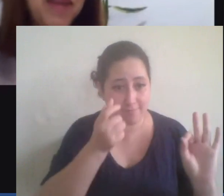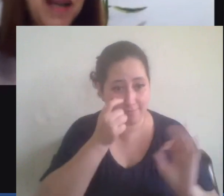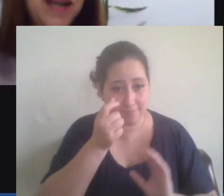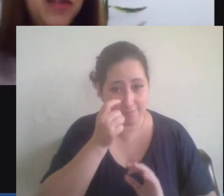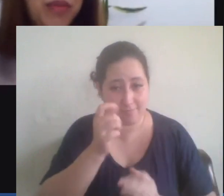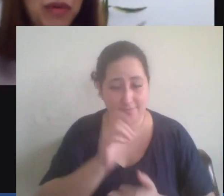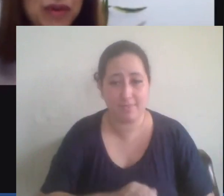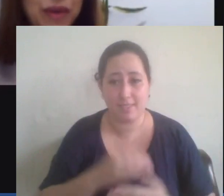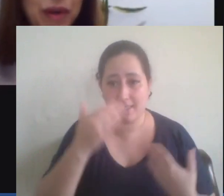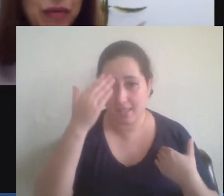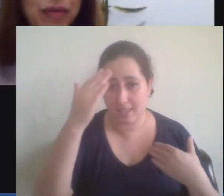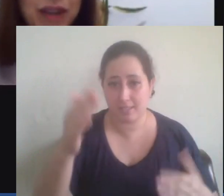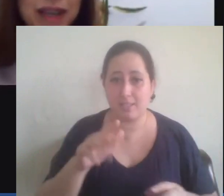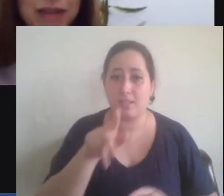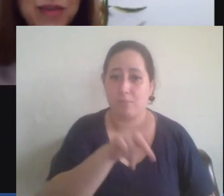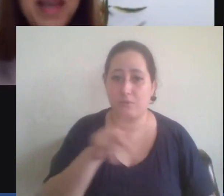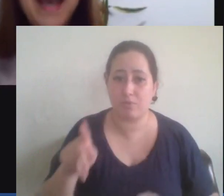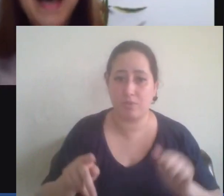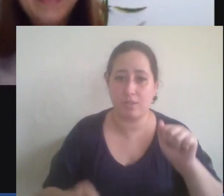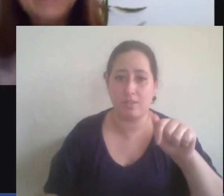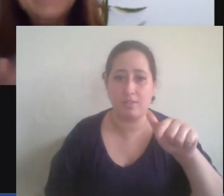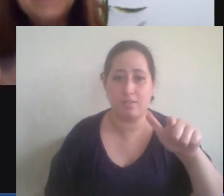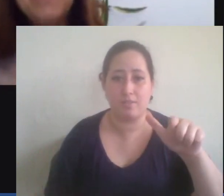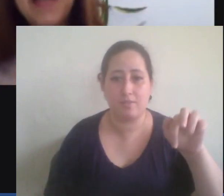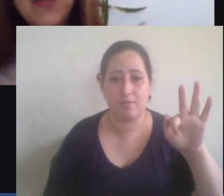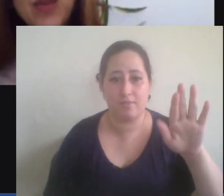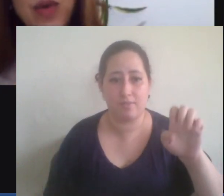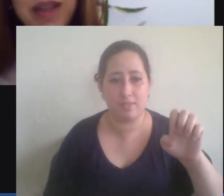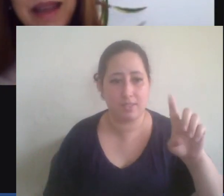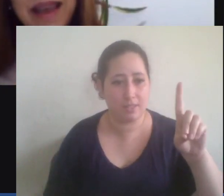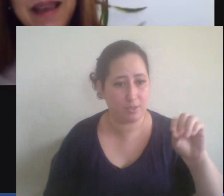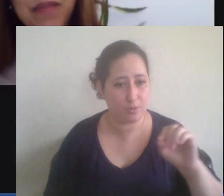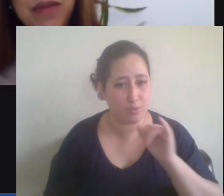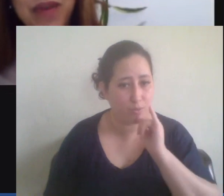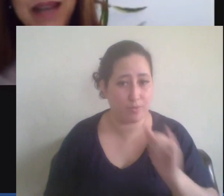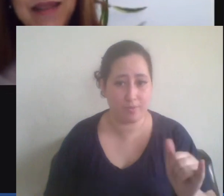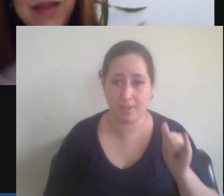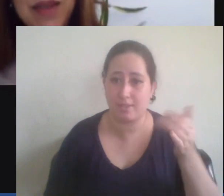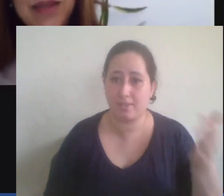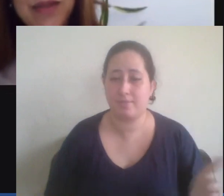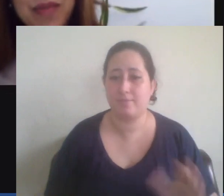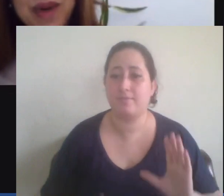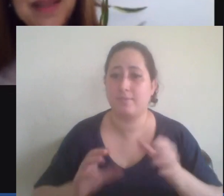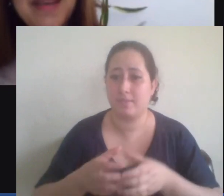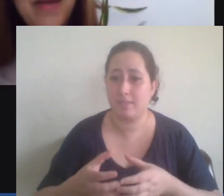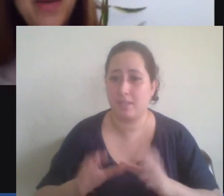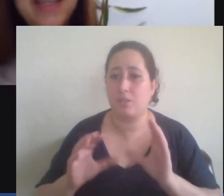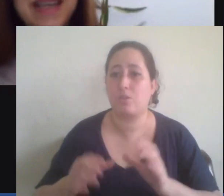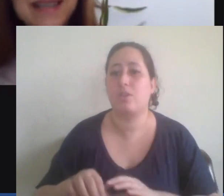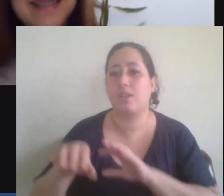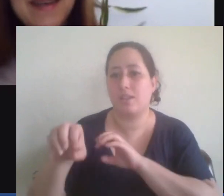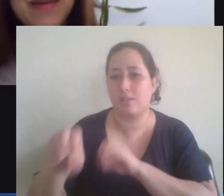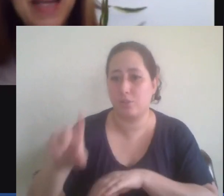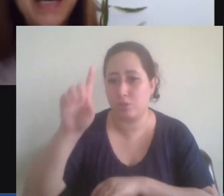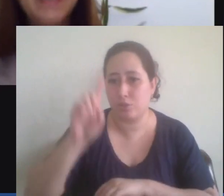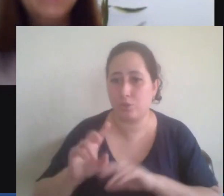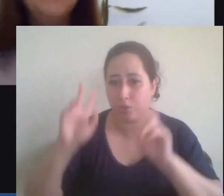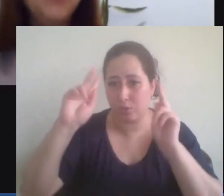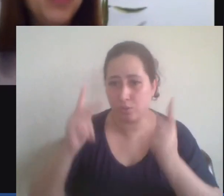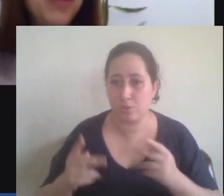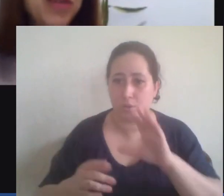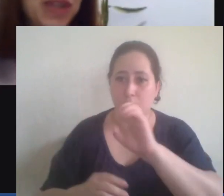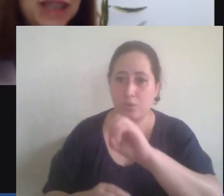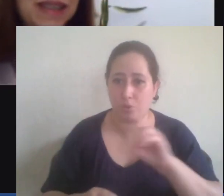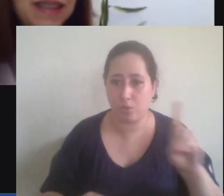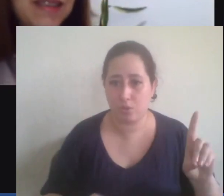vez essa fala brilhante do professor Alfredo agradecemos a toda a equipe de educação e direitos humanos a coordenação né